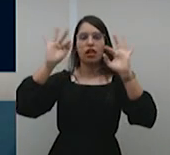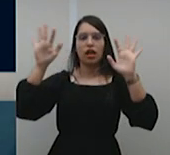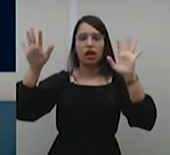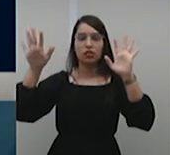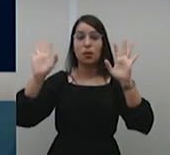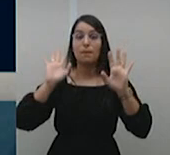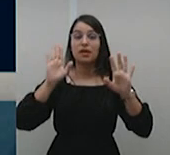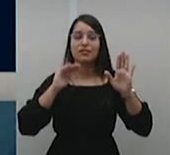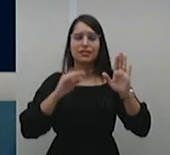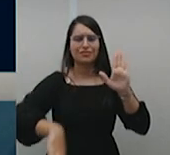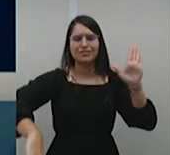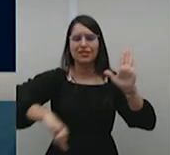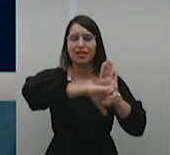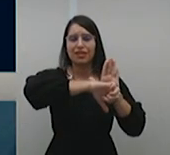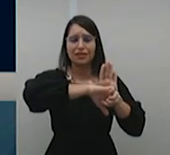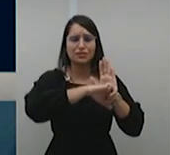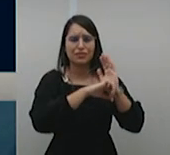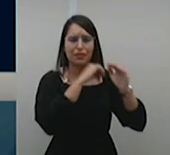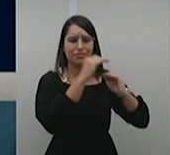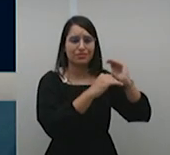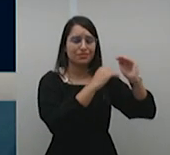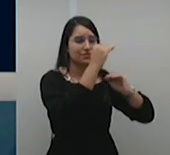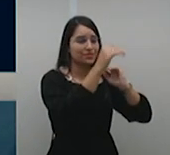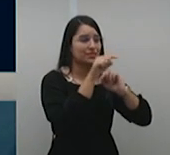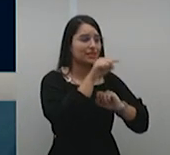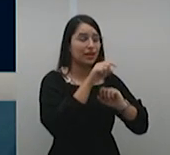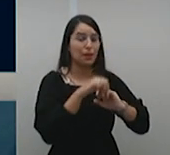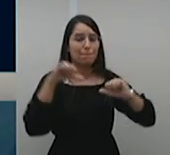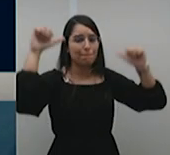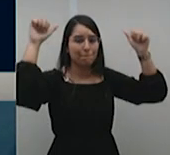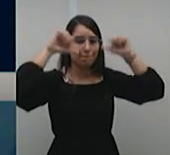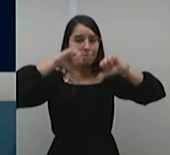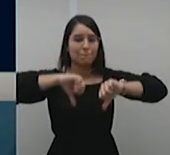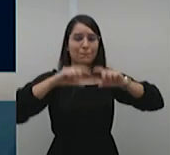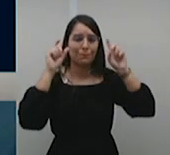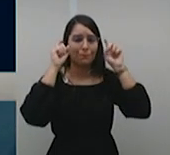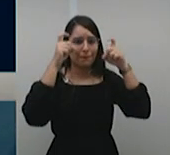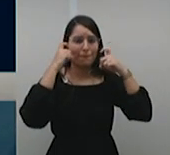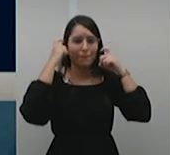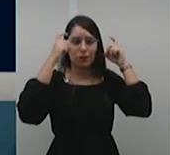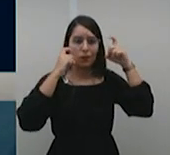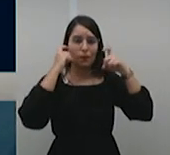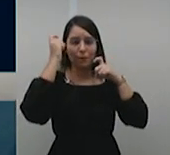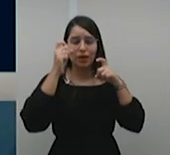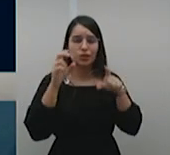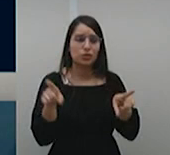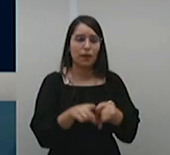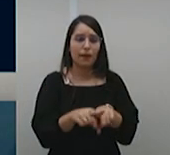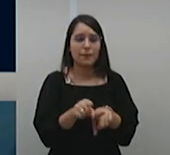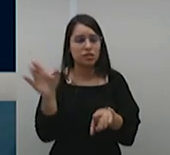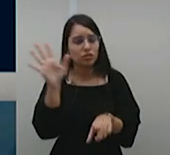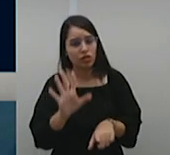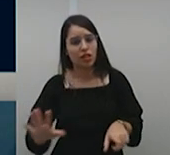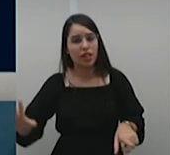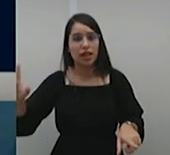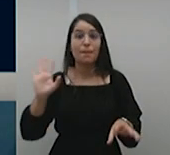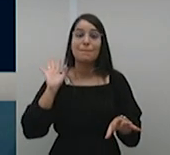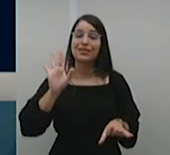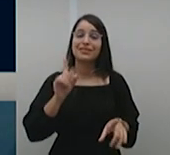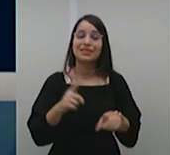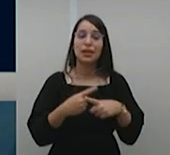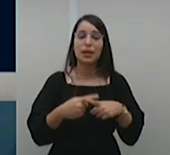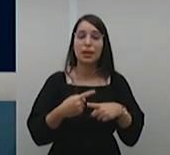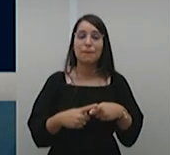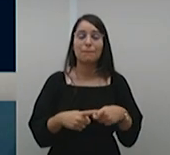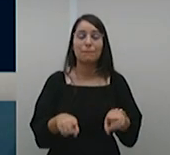crescimento, o que é preocupante, tanto a nível nacional quanto a nível transnacional, passaram a